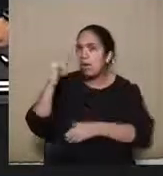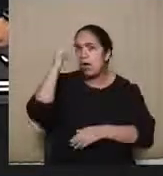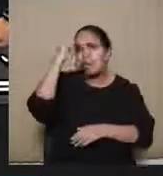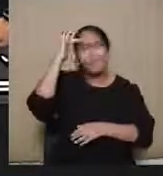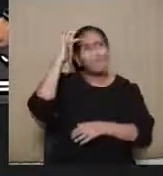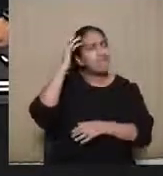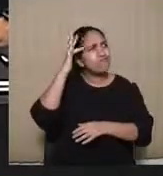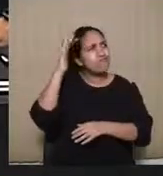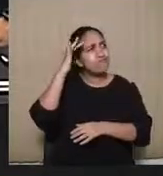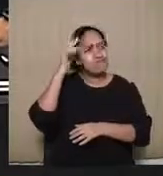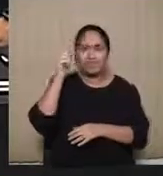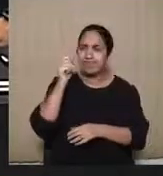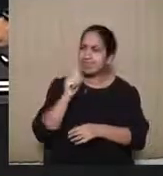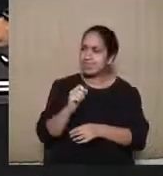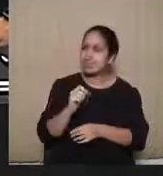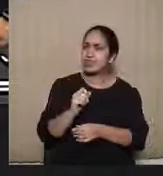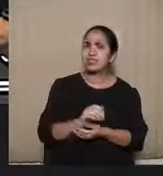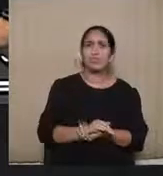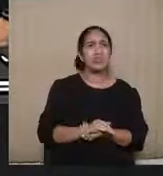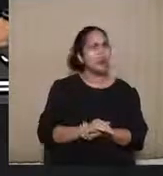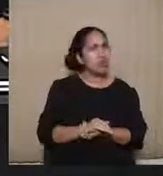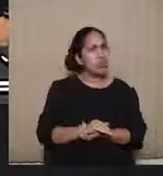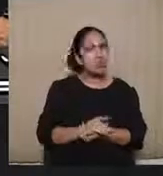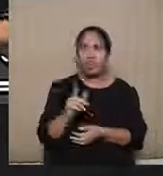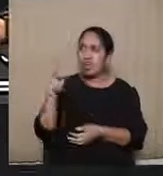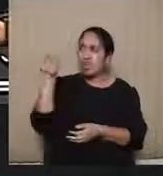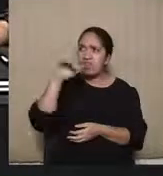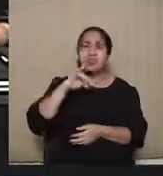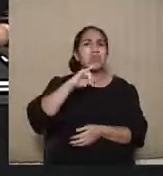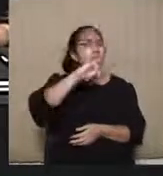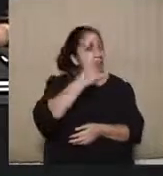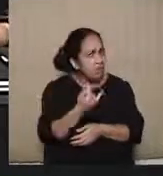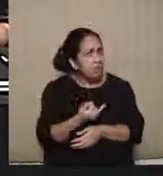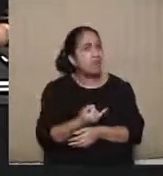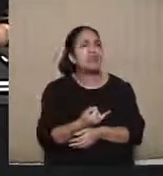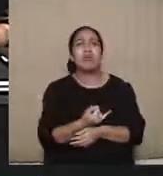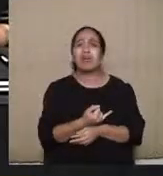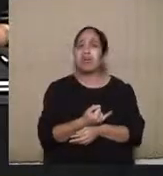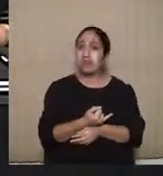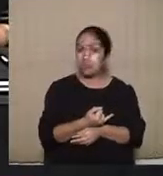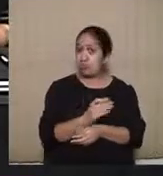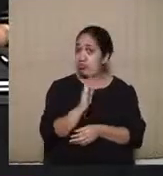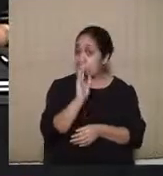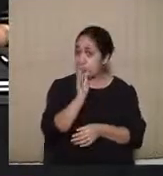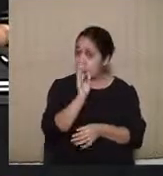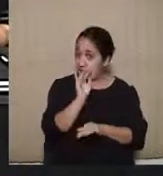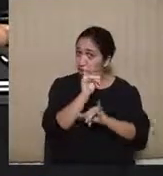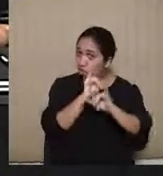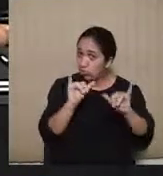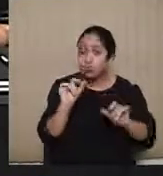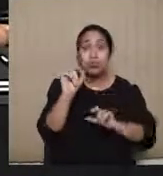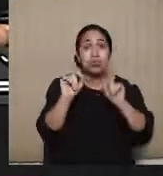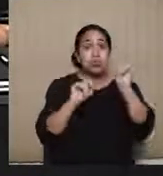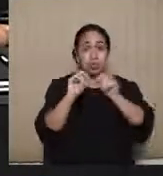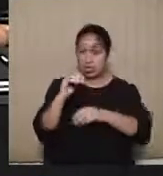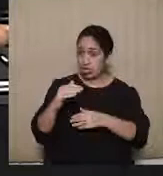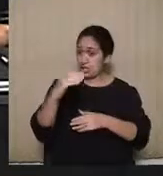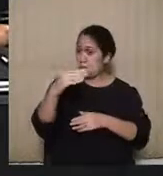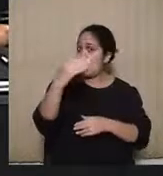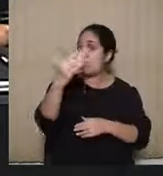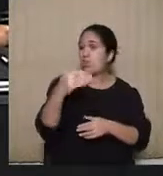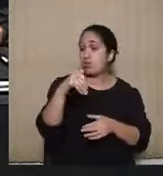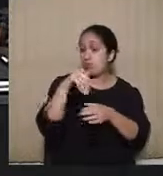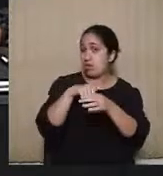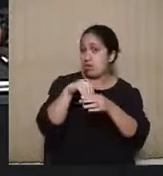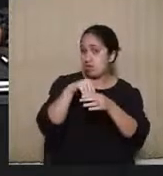aquilo havia sido de fato um abuso e já anunciavam que para as próximas eleições o entendimento não